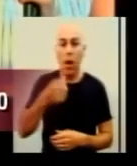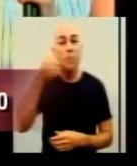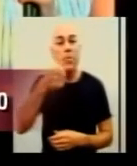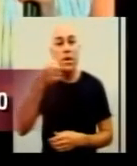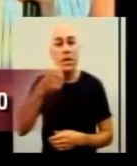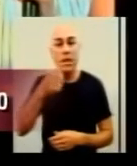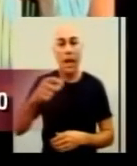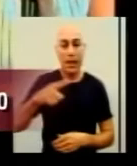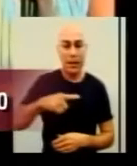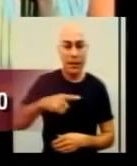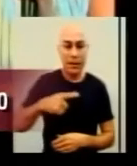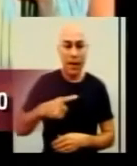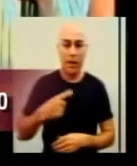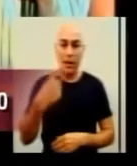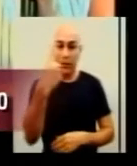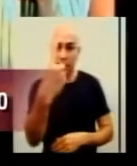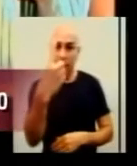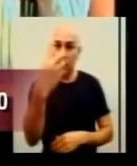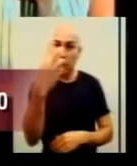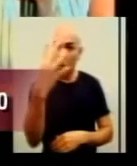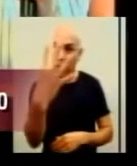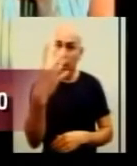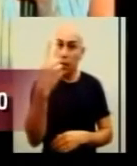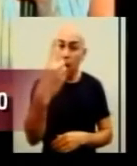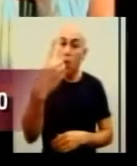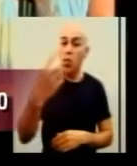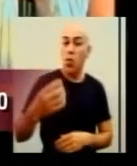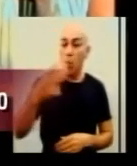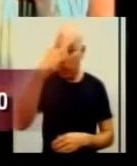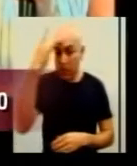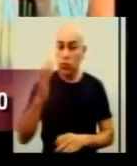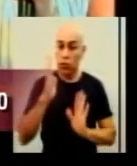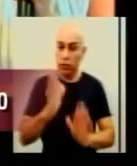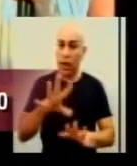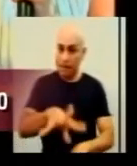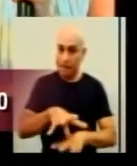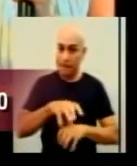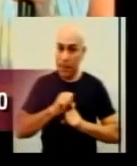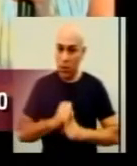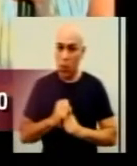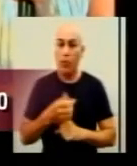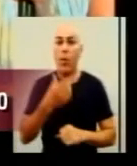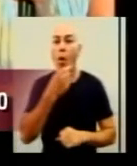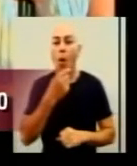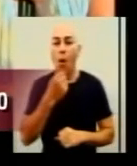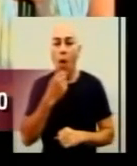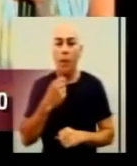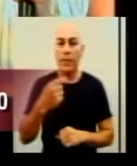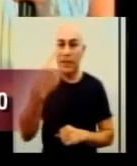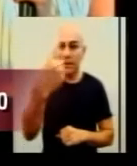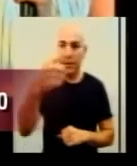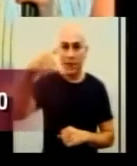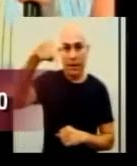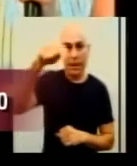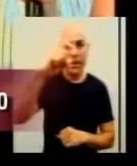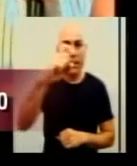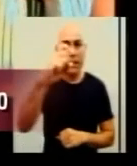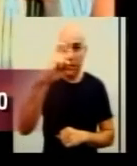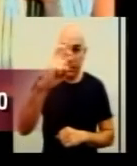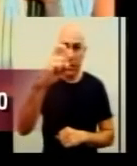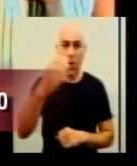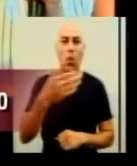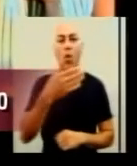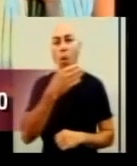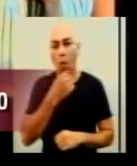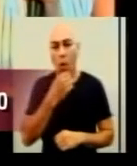feminino nós temos 141 casos, né? Óbitos da doença e no sexo masculino 175, certo?